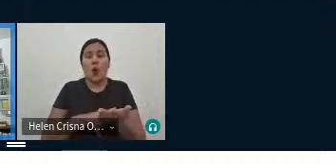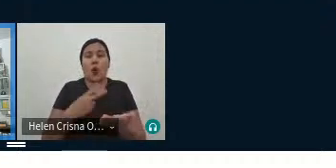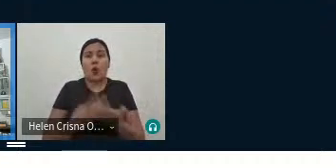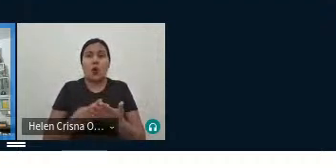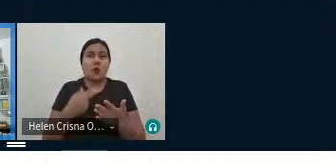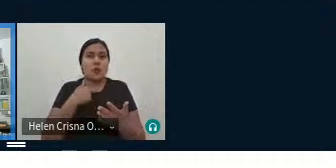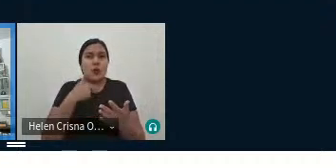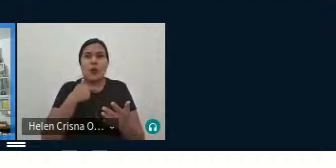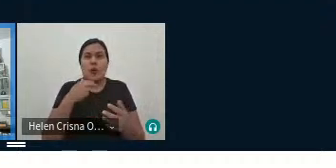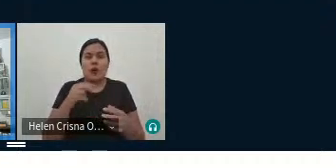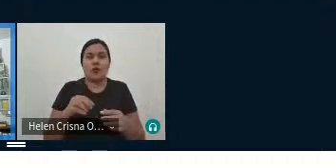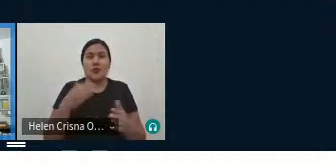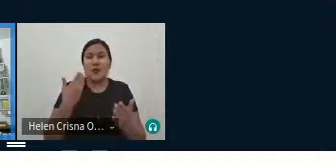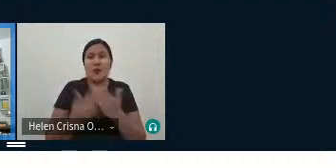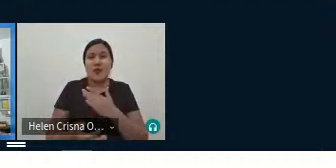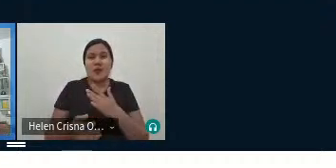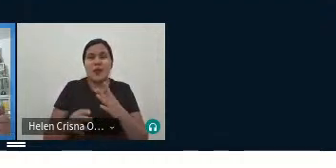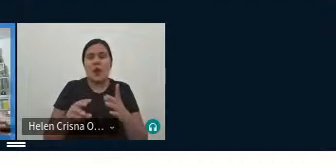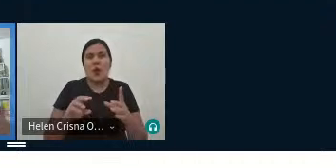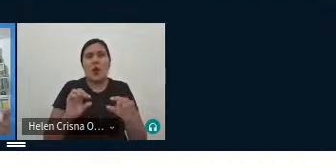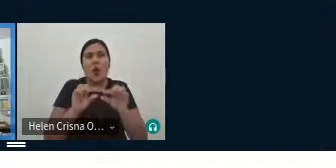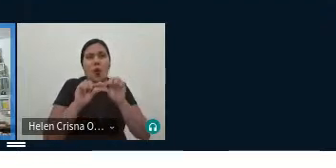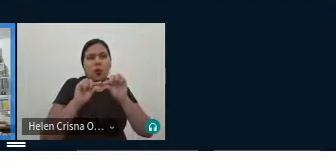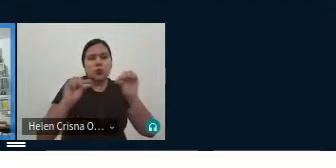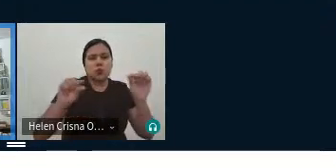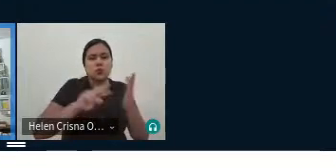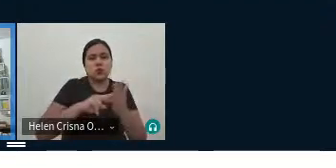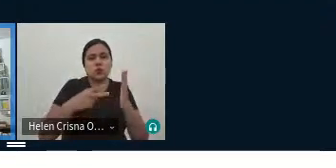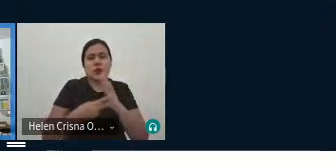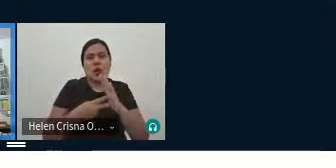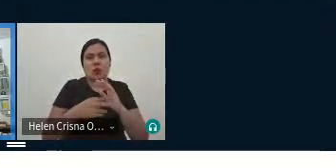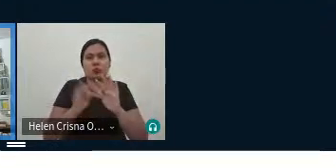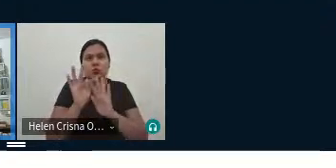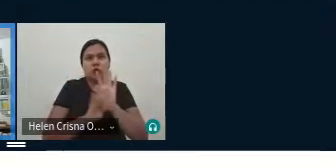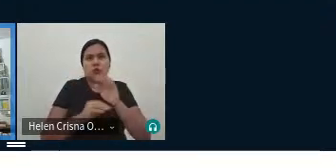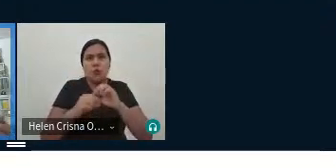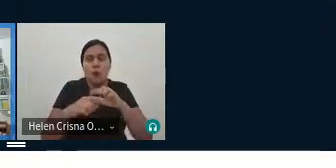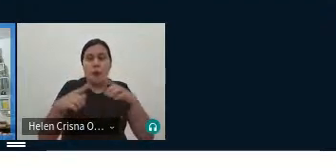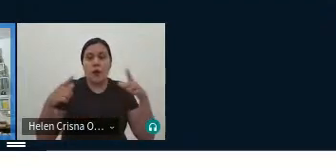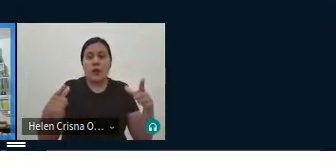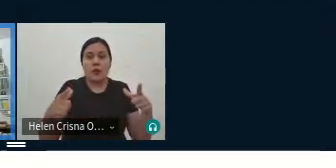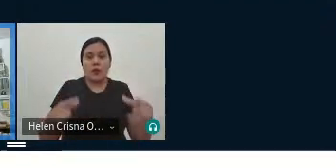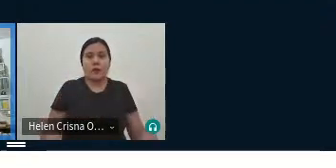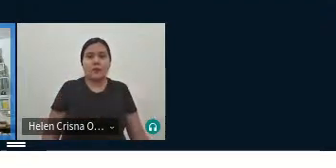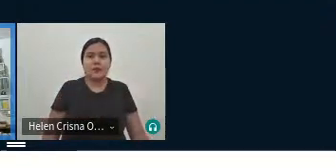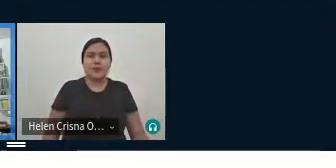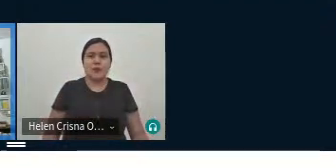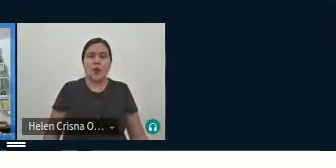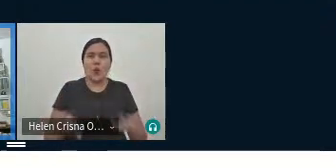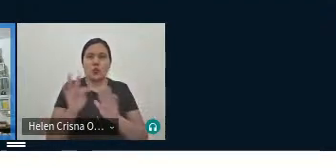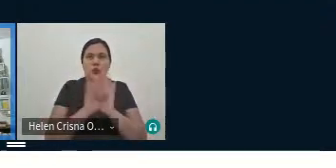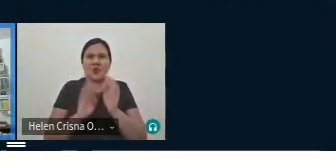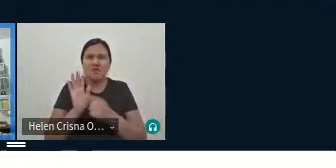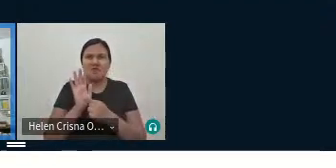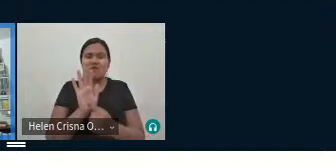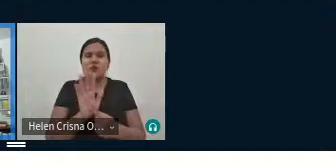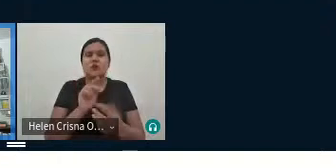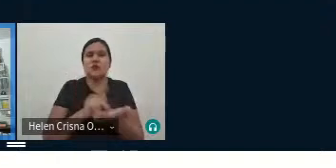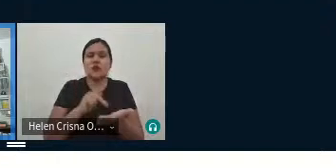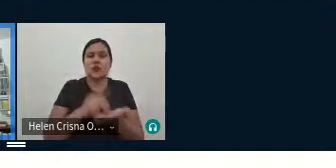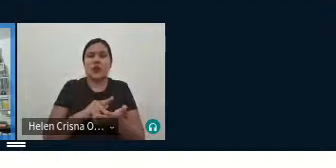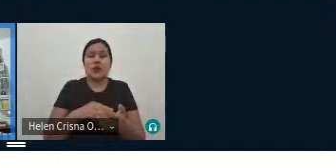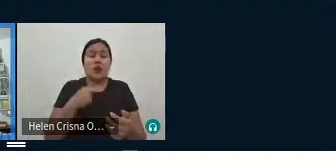pode perder o fio da significância, algo maior do que o texto, aquilo que extrapola o sentido, eu não posso